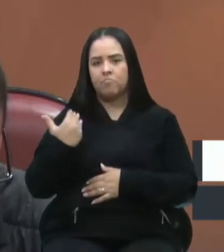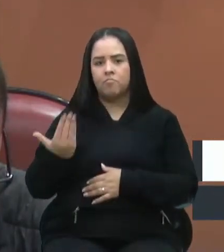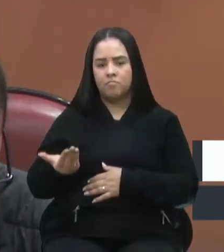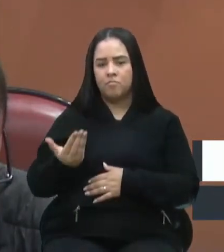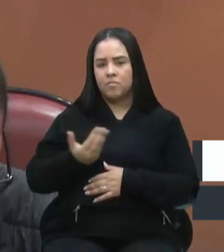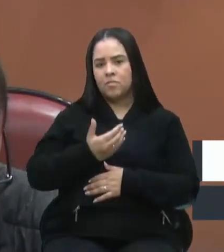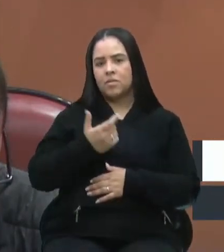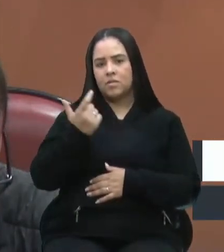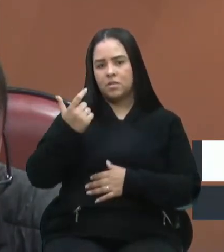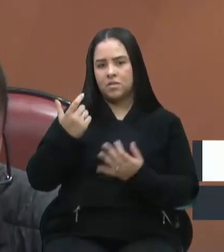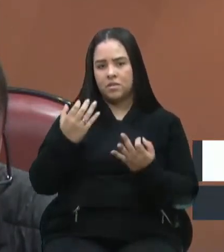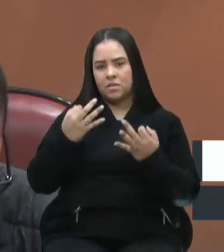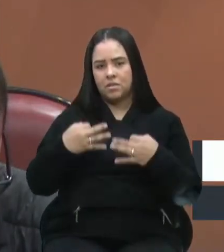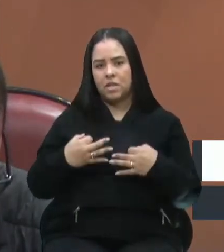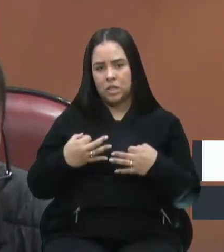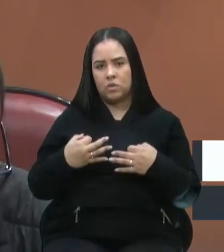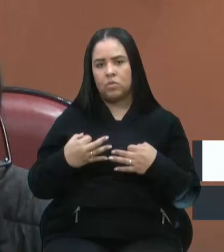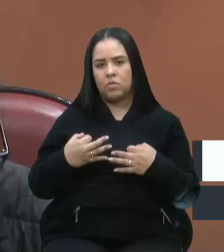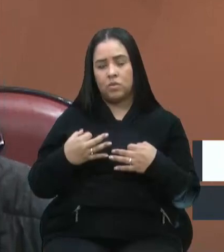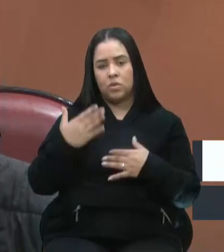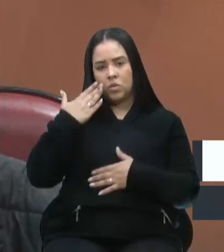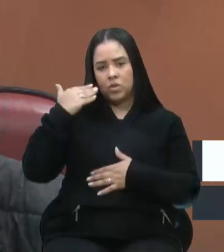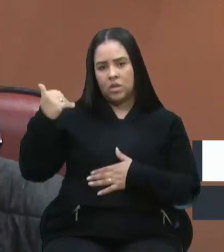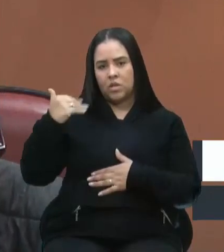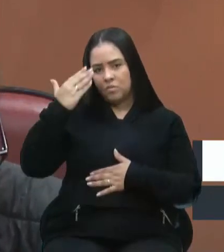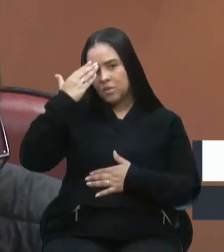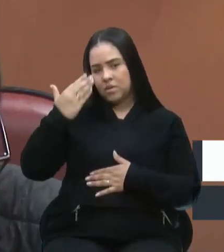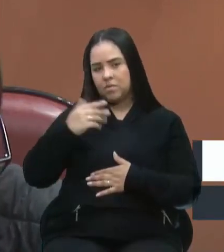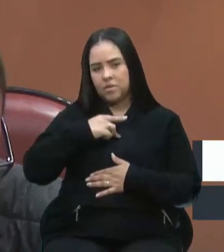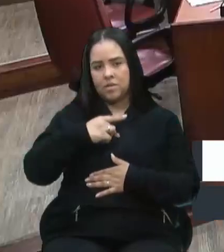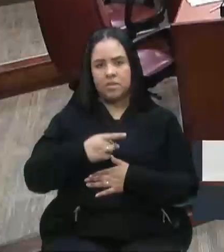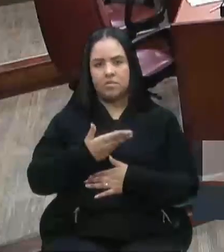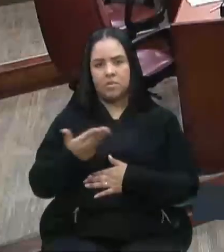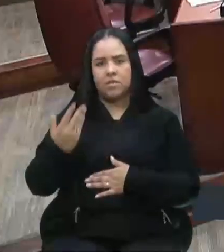tenho certeza absoluta que será um sucesso. Muito obrigado, senhora presidente, senhores vereadores.